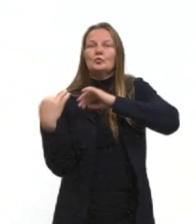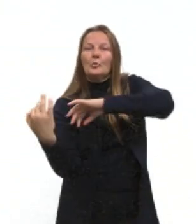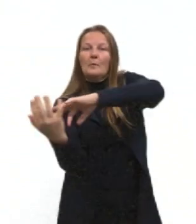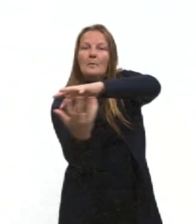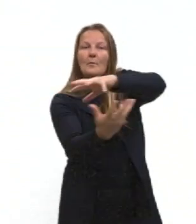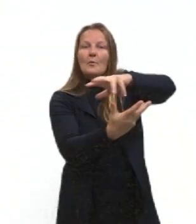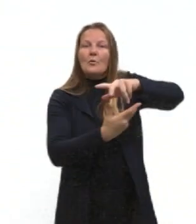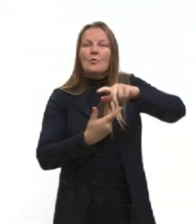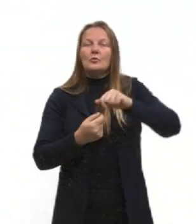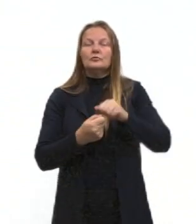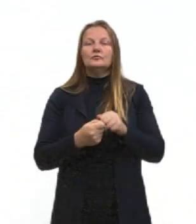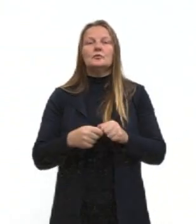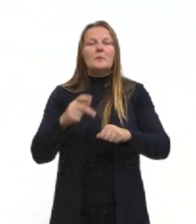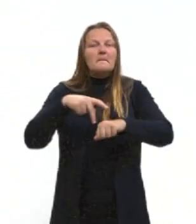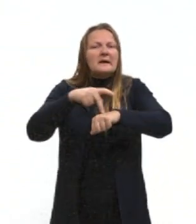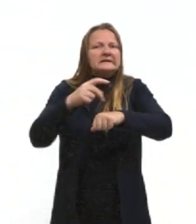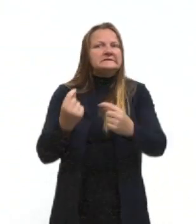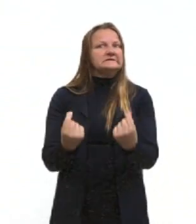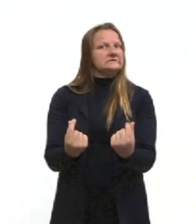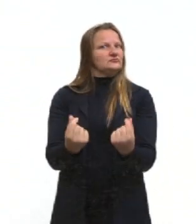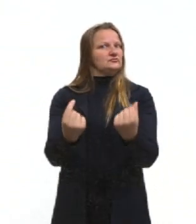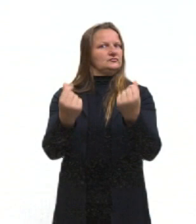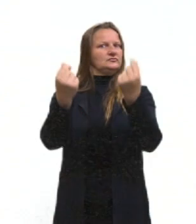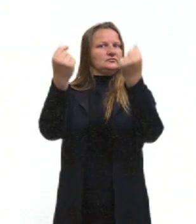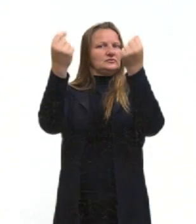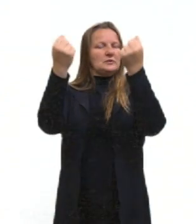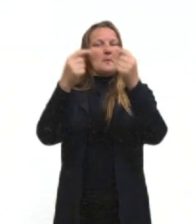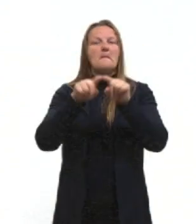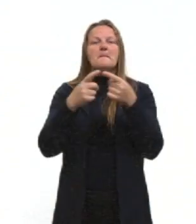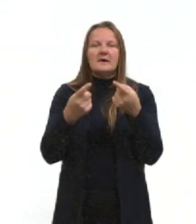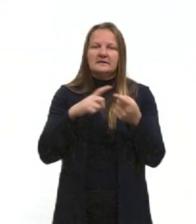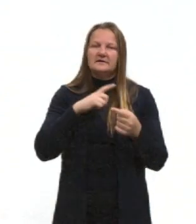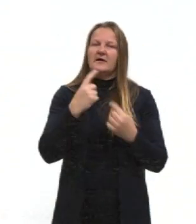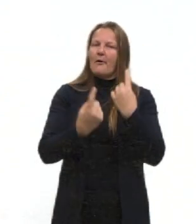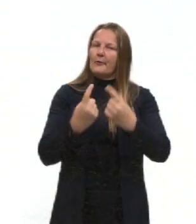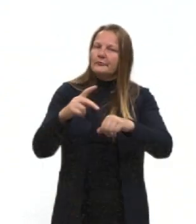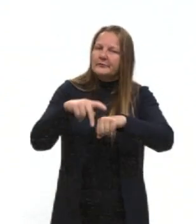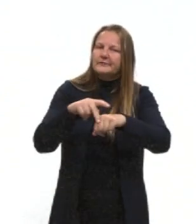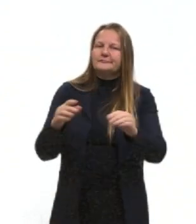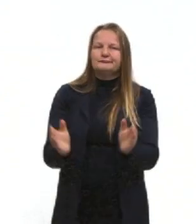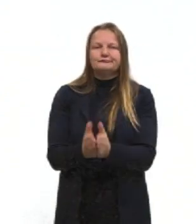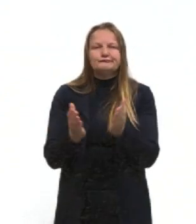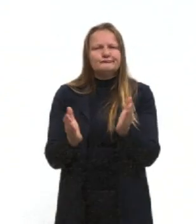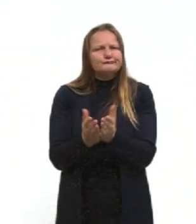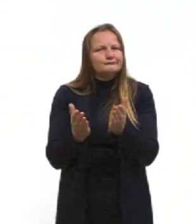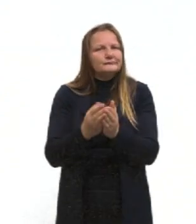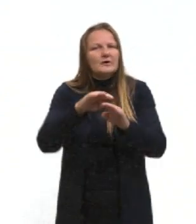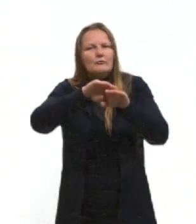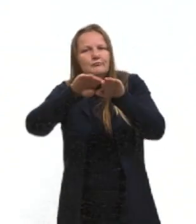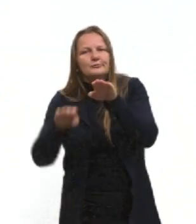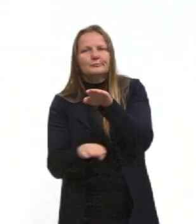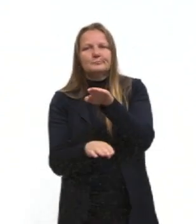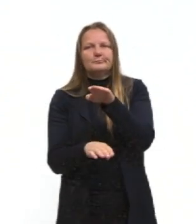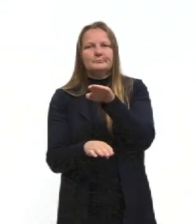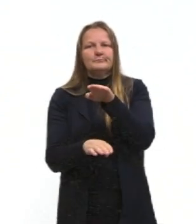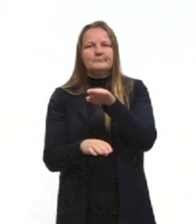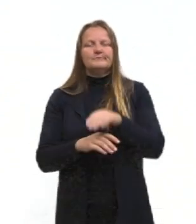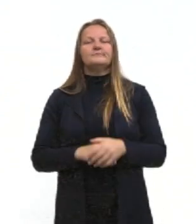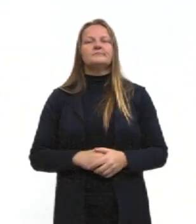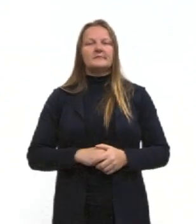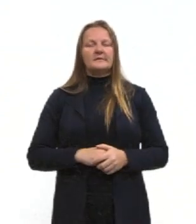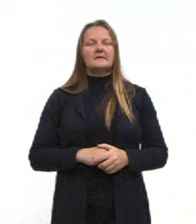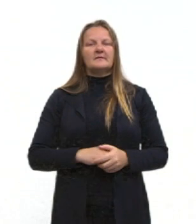nós temos países muito ricos e também muito pobres, né. Essa desigualdade social da região também é muito relacionada a essa